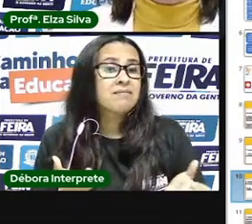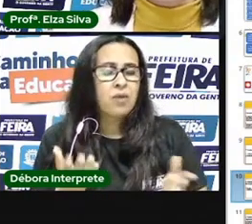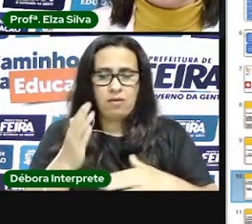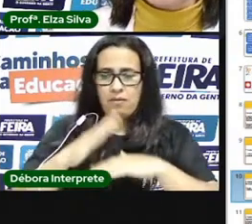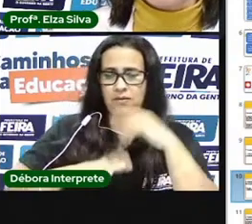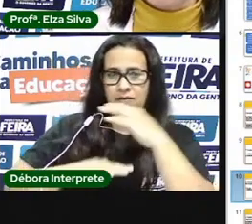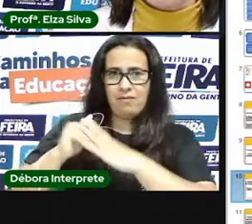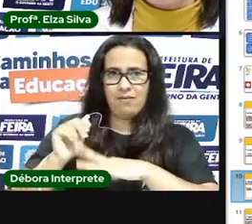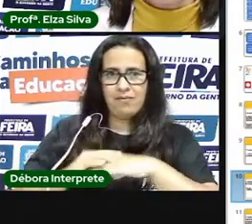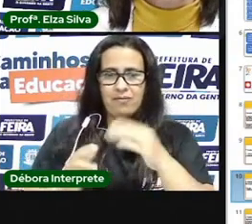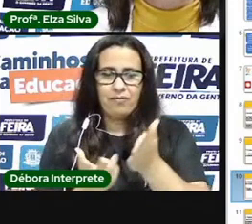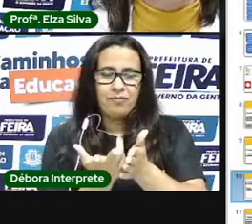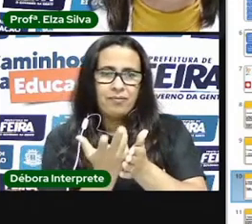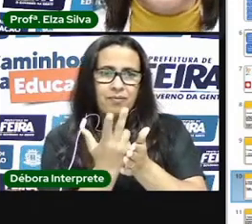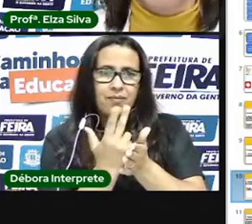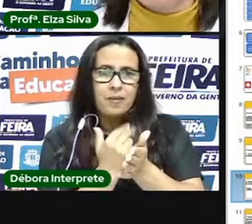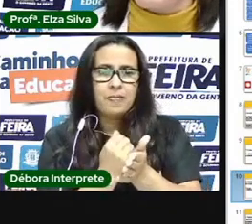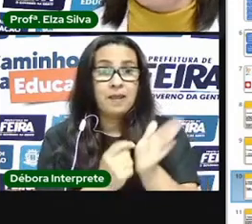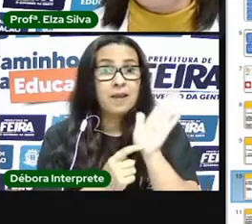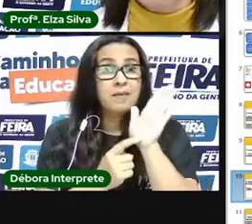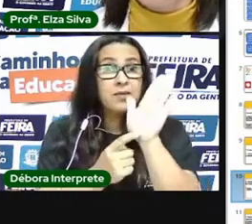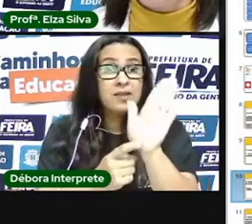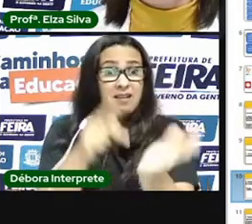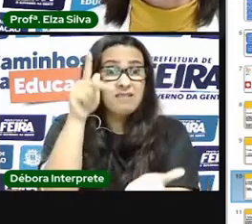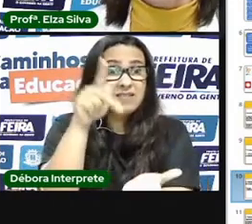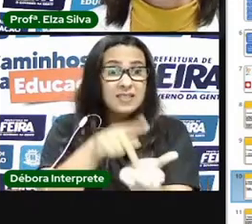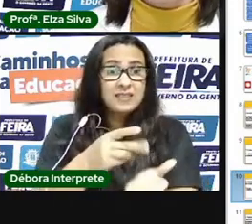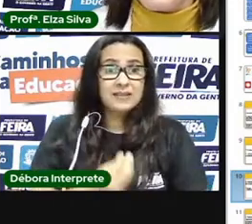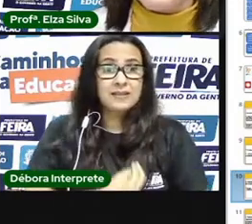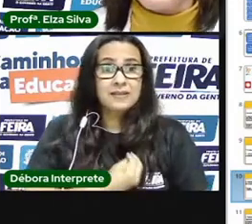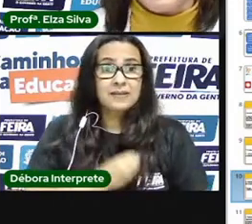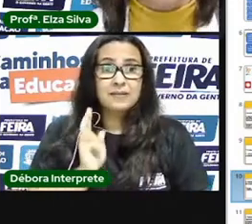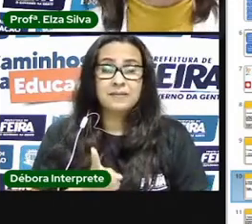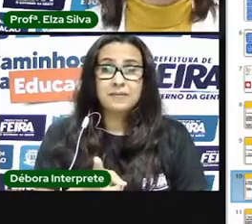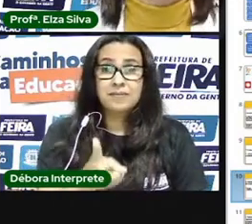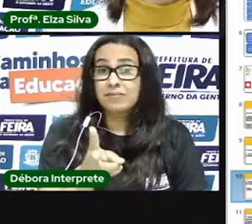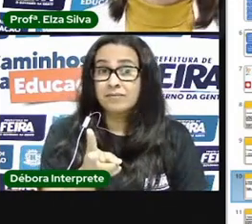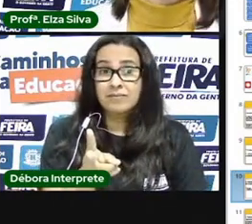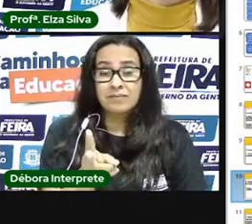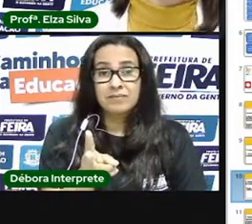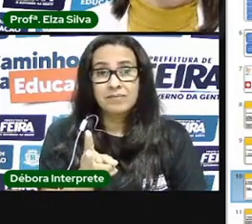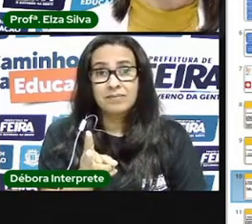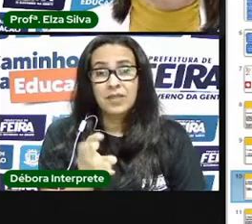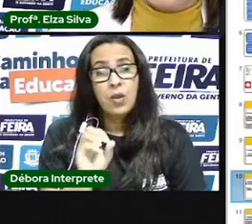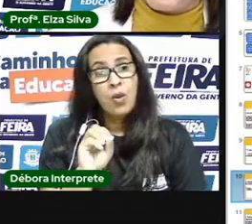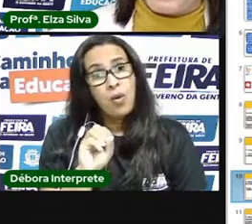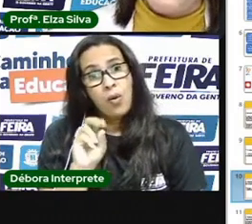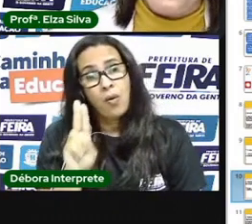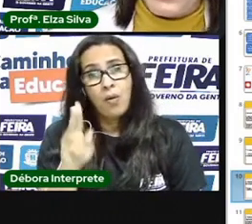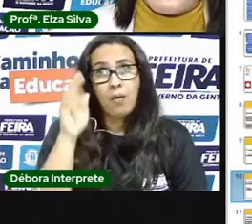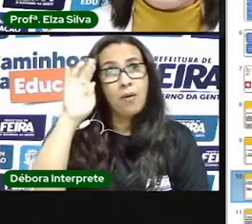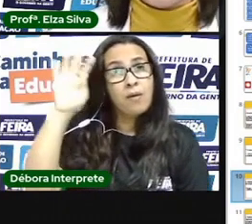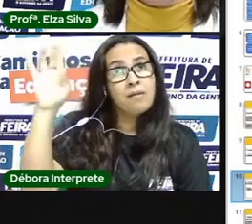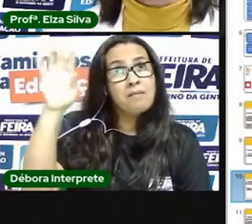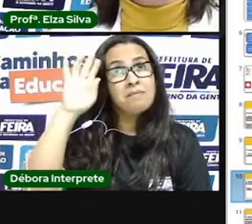poderia partir de uma situação do cotidiano, uma situação realista ou da própria imaginação do artista.